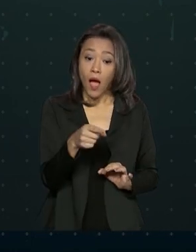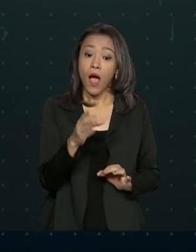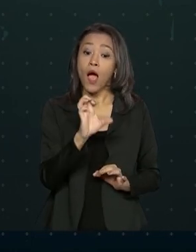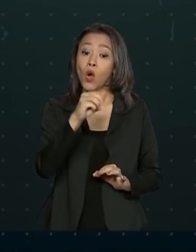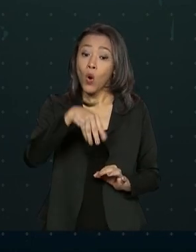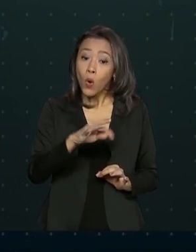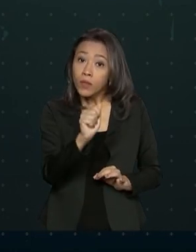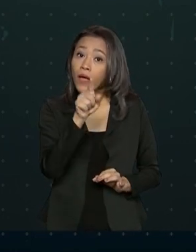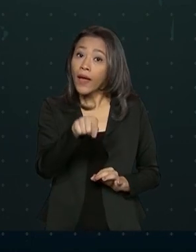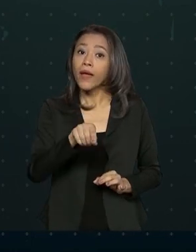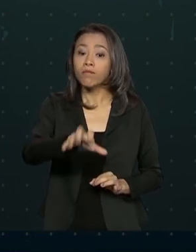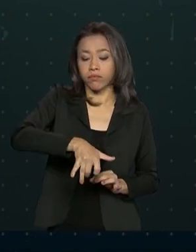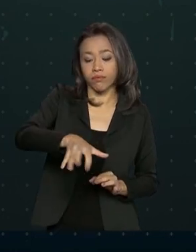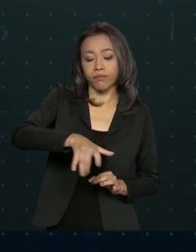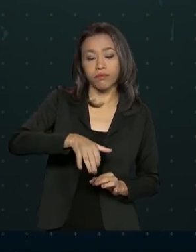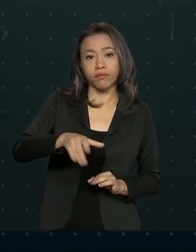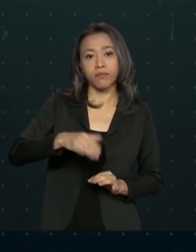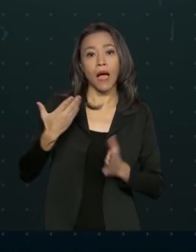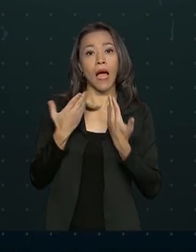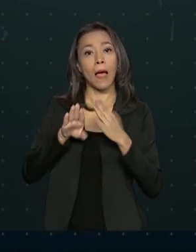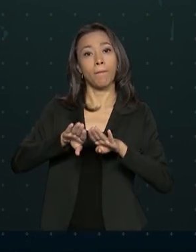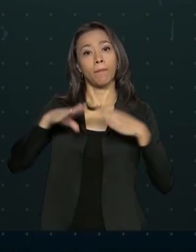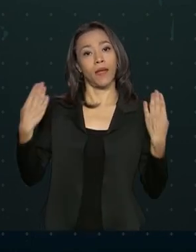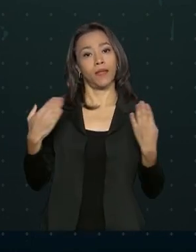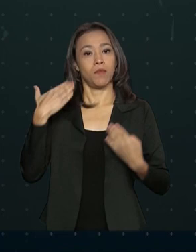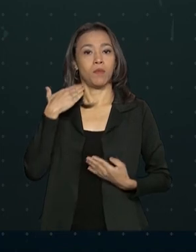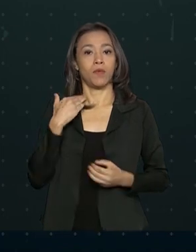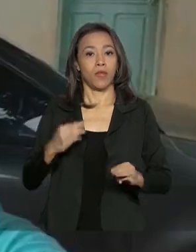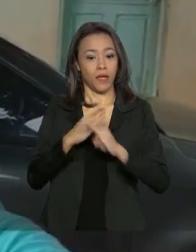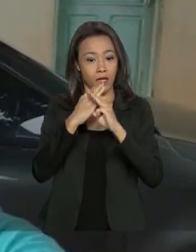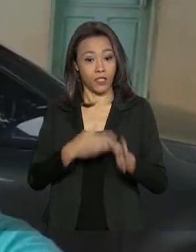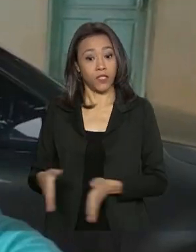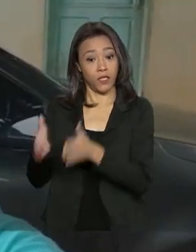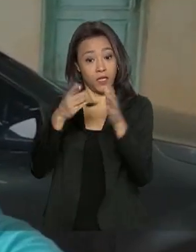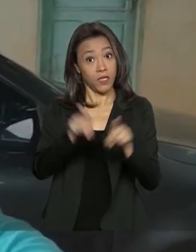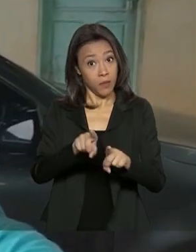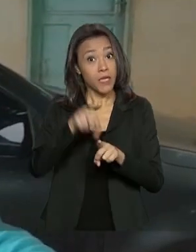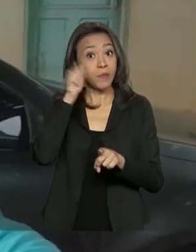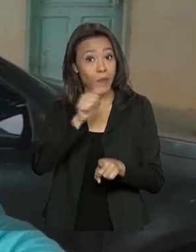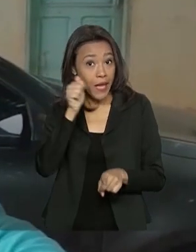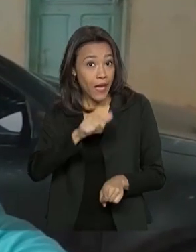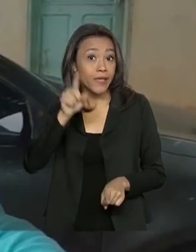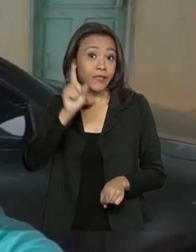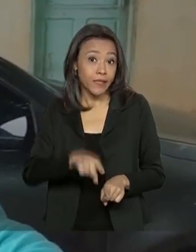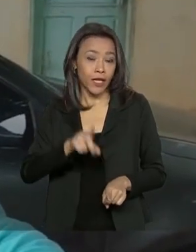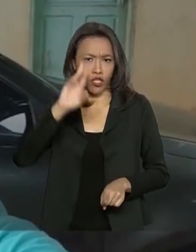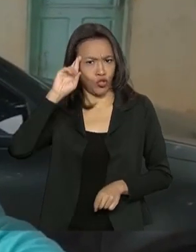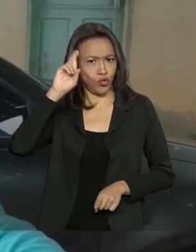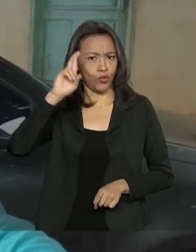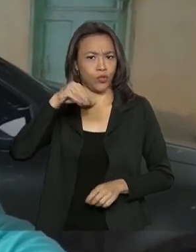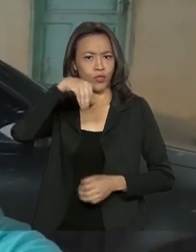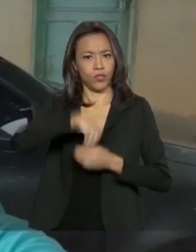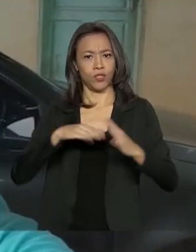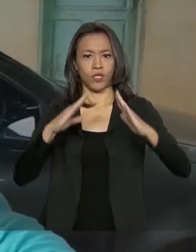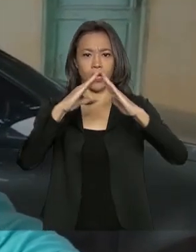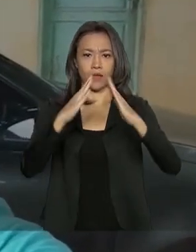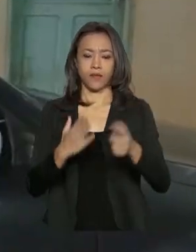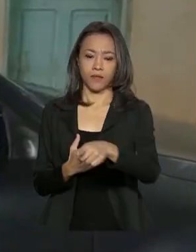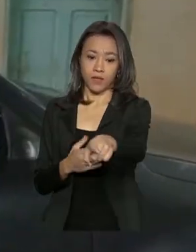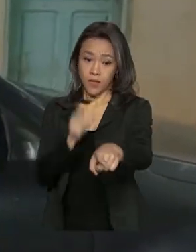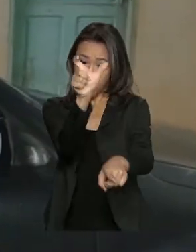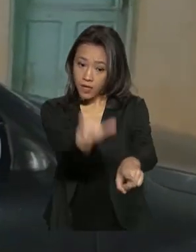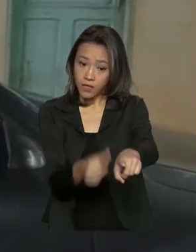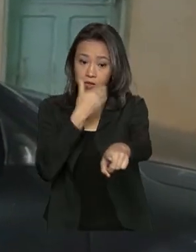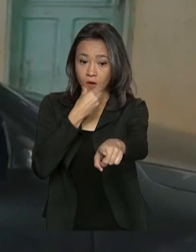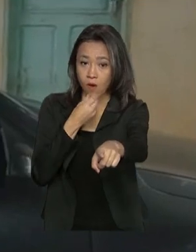aberta pela Caixa e as mulheres, chefes de família. Uma das pessoas que receberam o benefício foi o Valdecir,